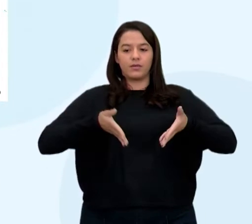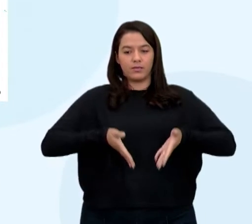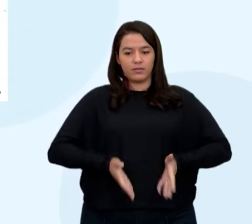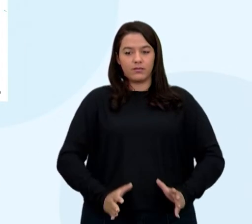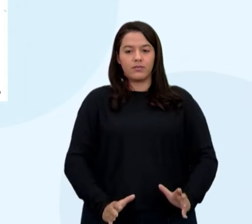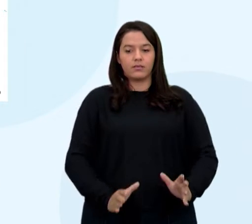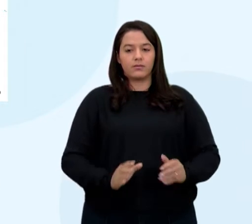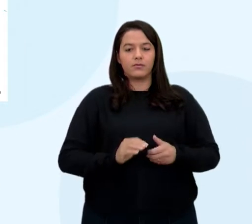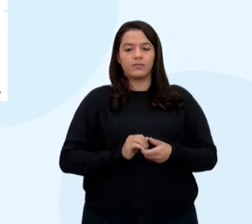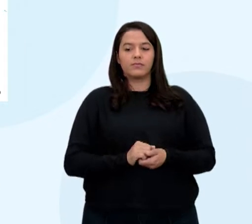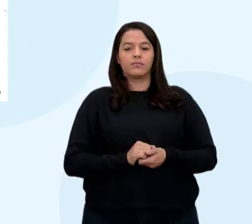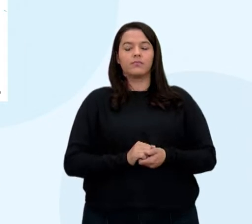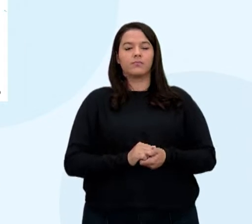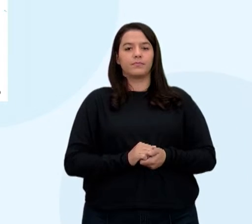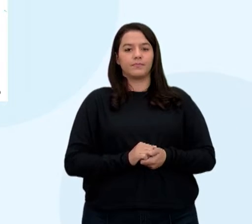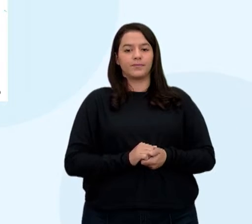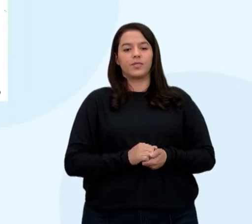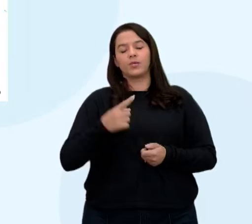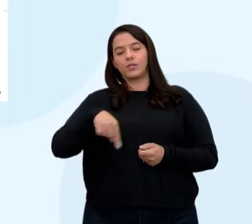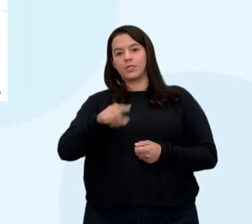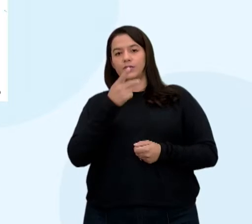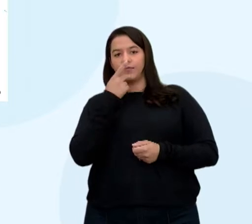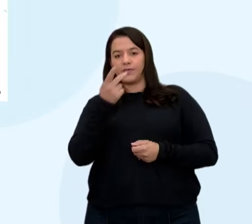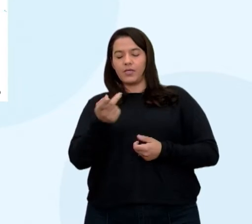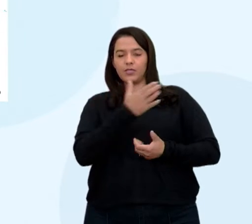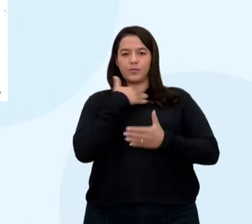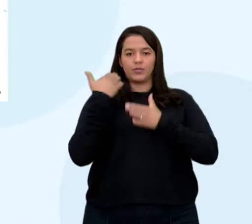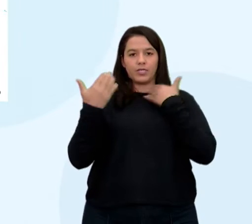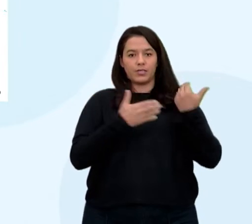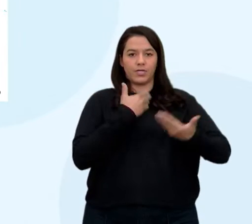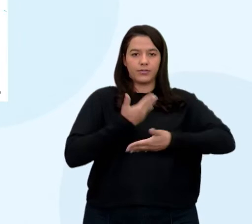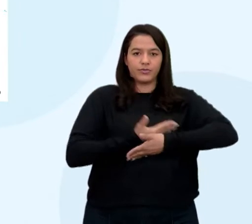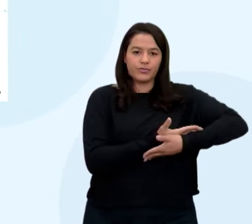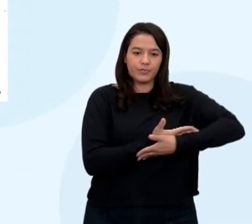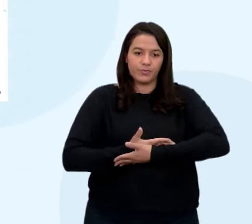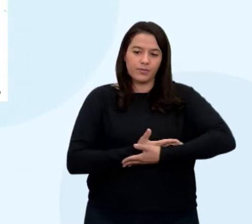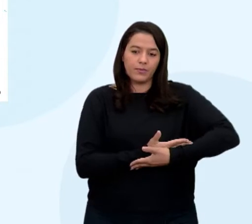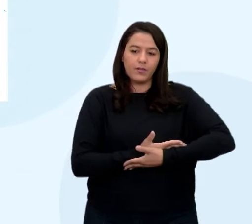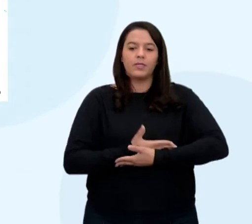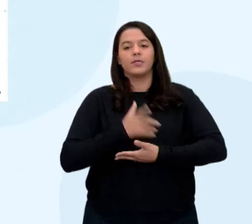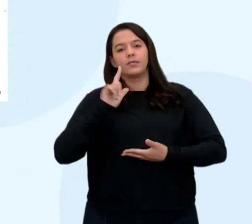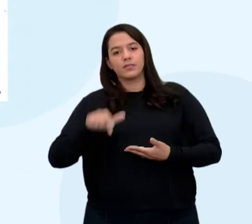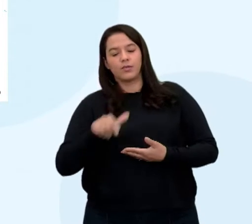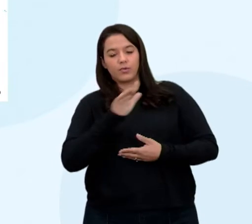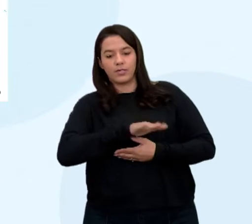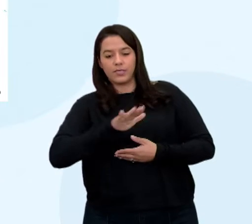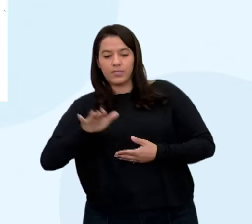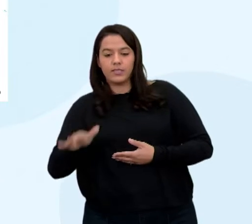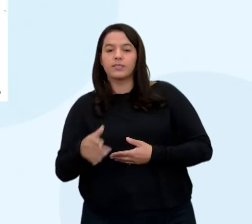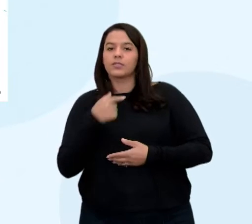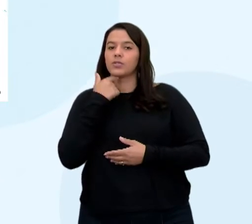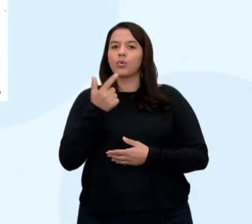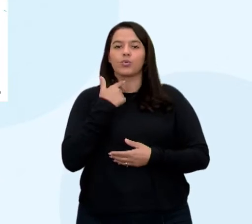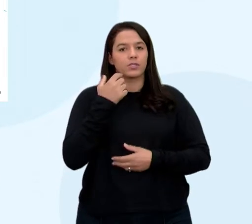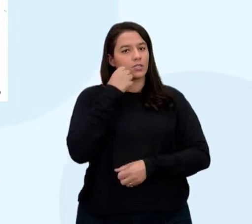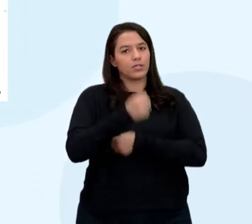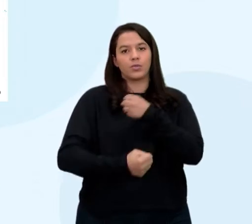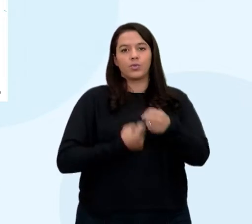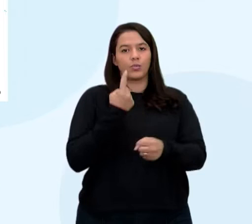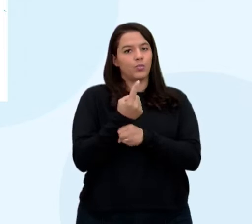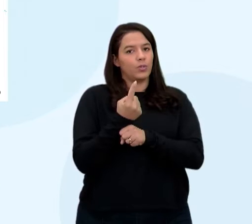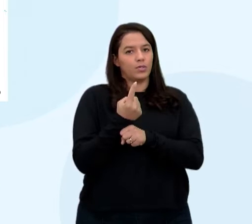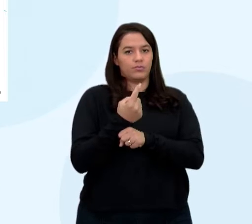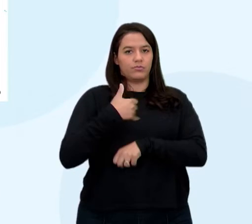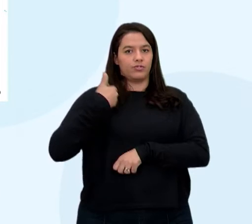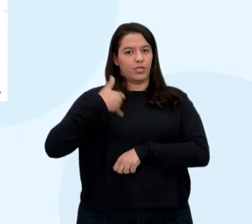Isso que a gente coloca aí. Quando eu falo em mortalidade infantil, é crianças que não completaram um ano de idade.